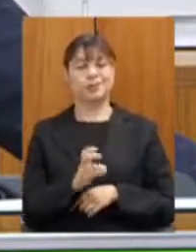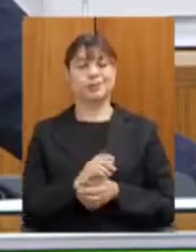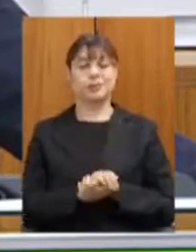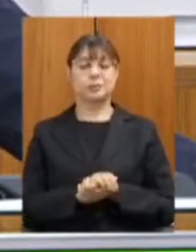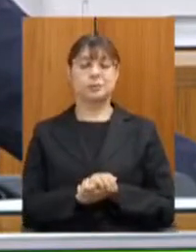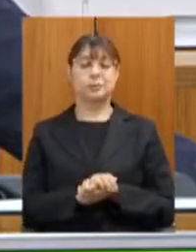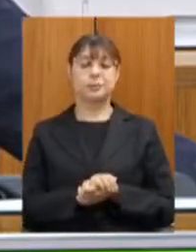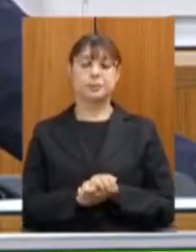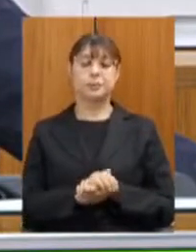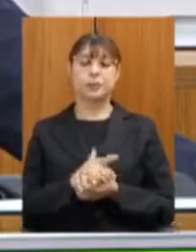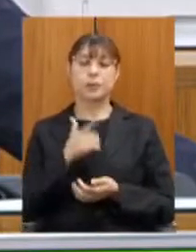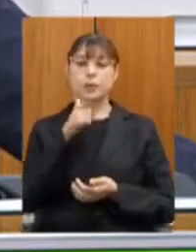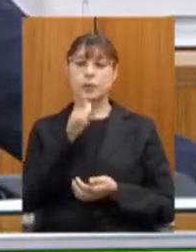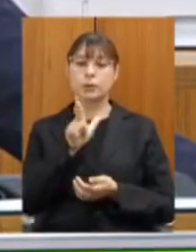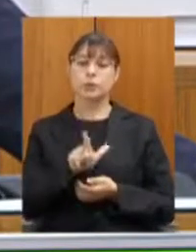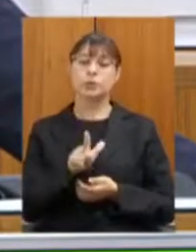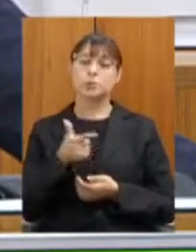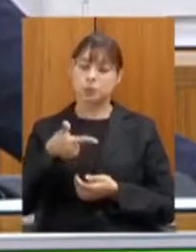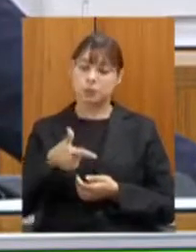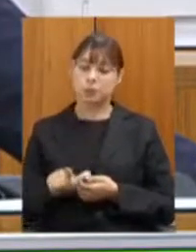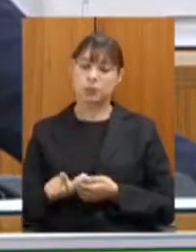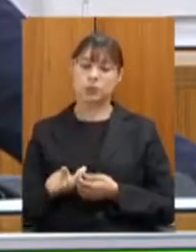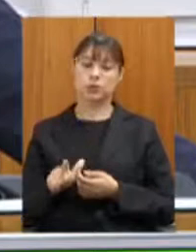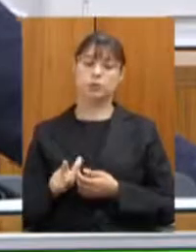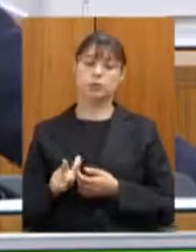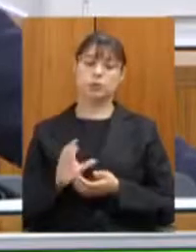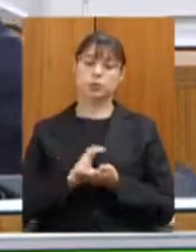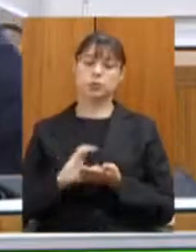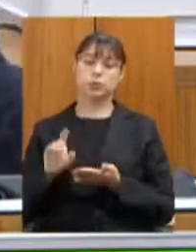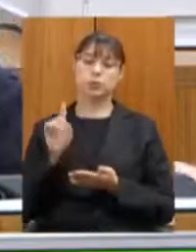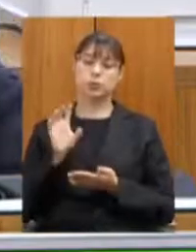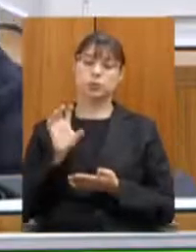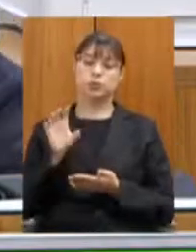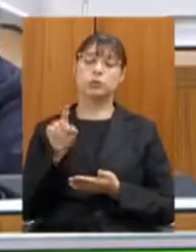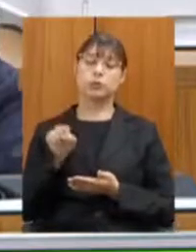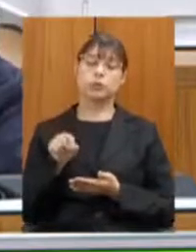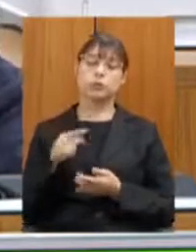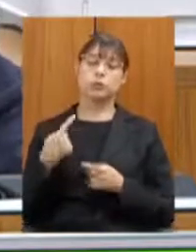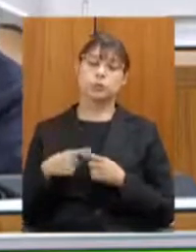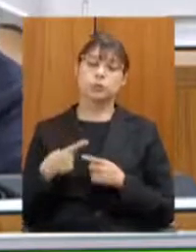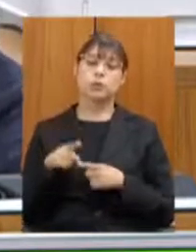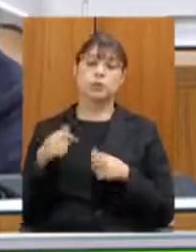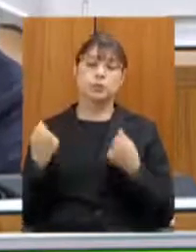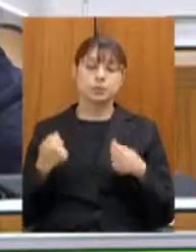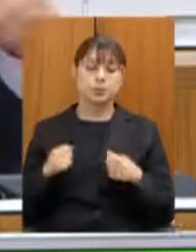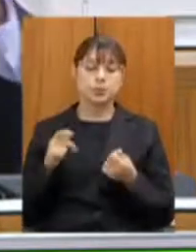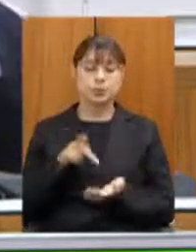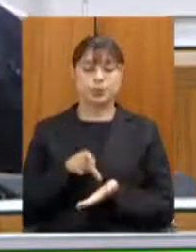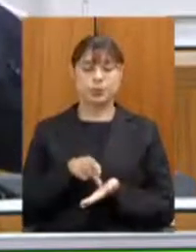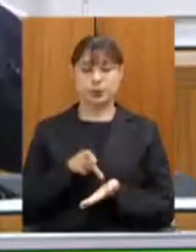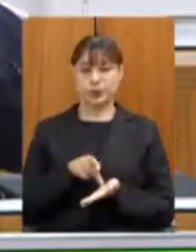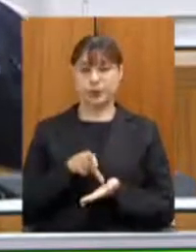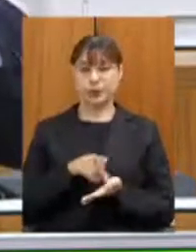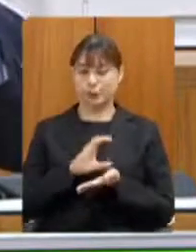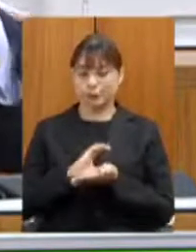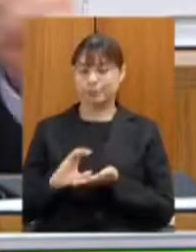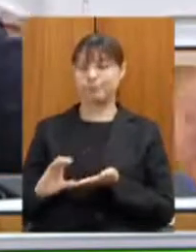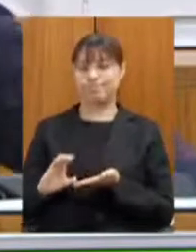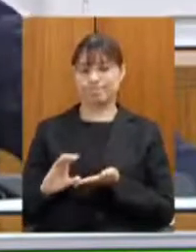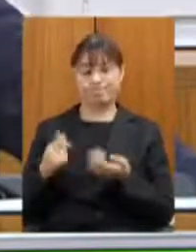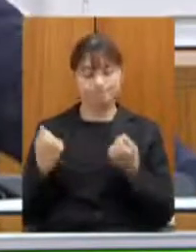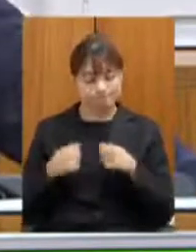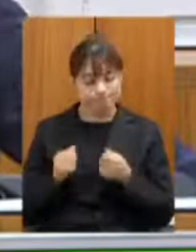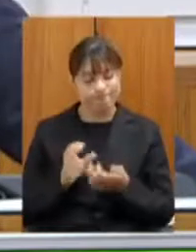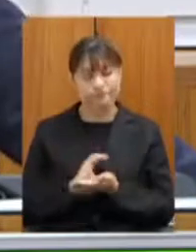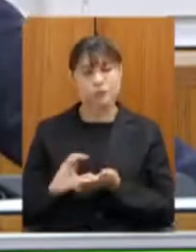para tentar trazer mais recursos para essa região que é uma região que carece realmente de investimentos precisa